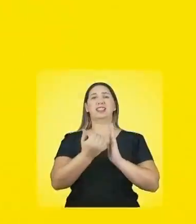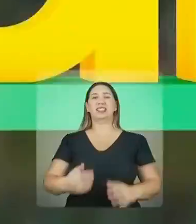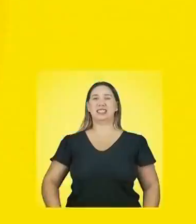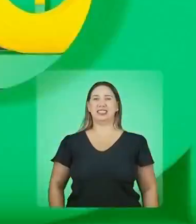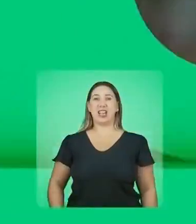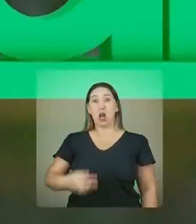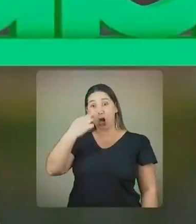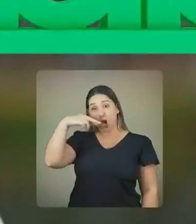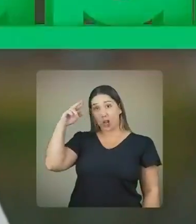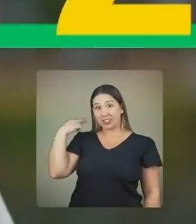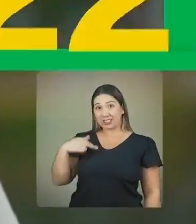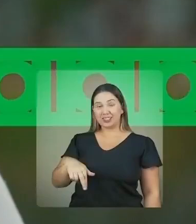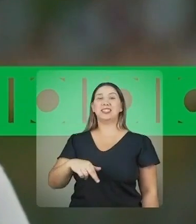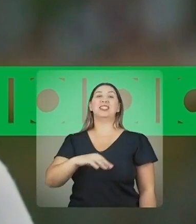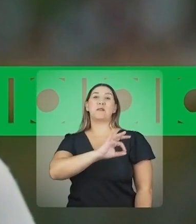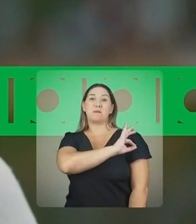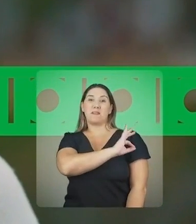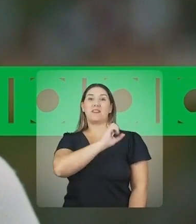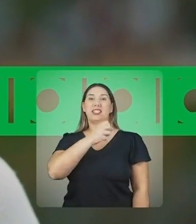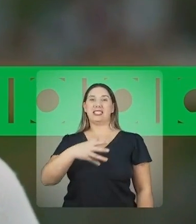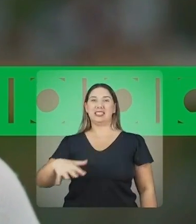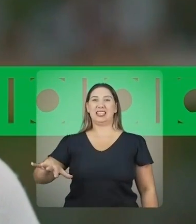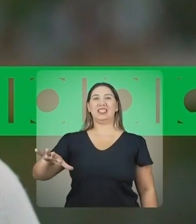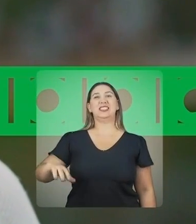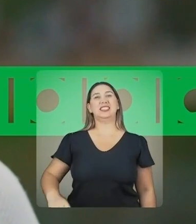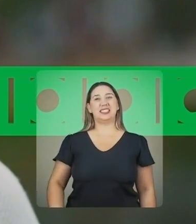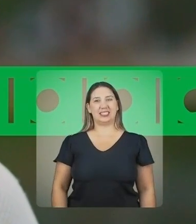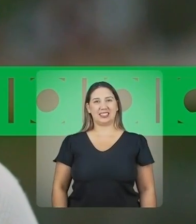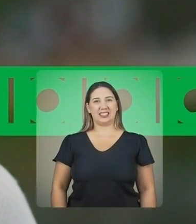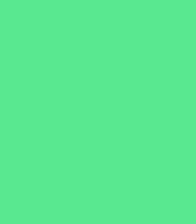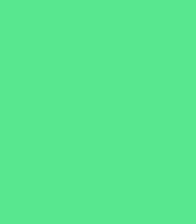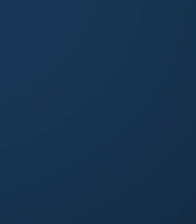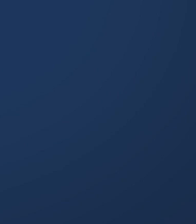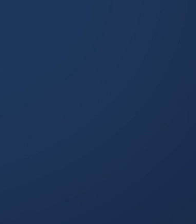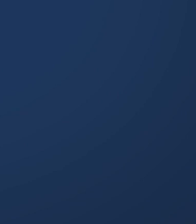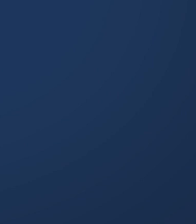muito mais. Rosana Vale, prefeita de Santos.